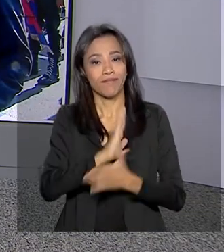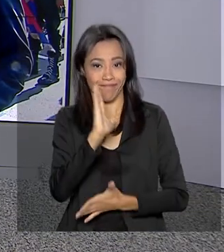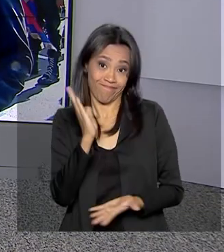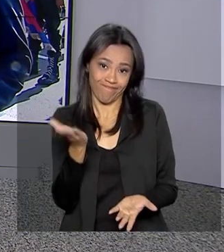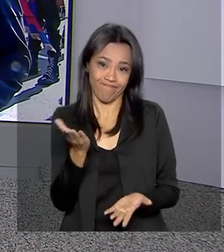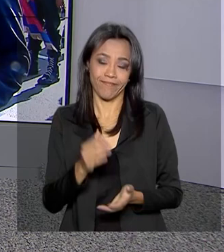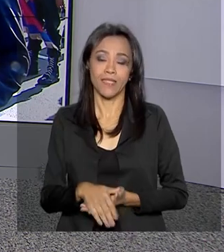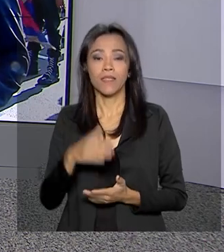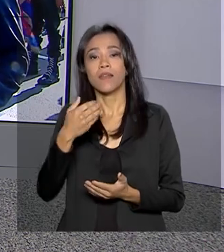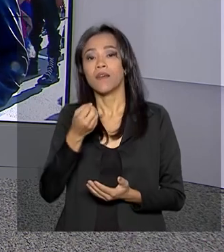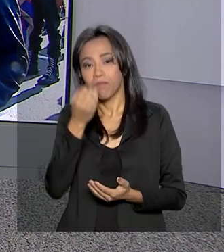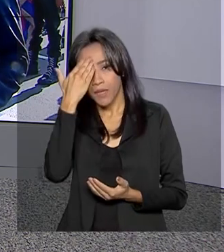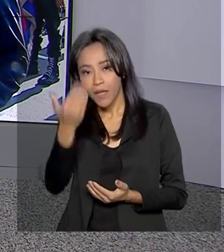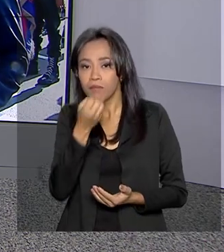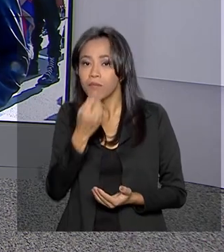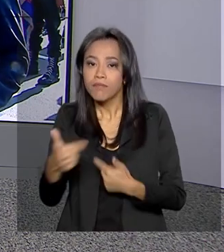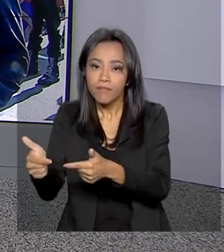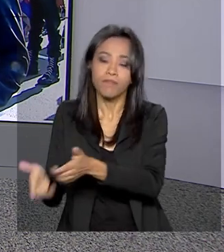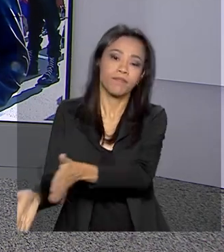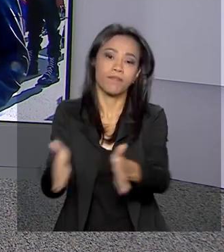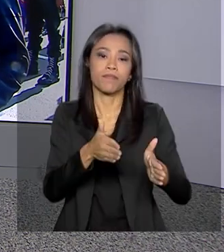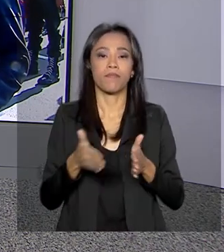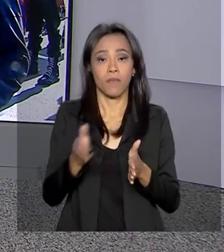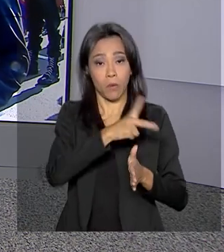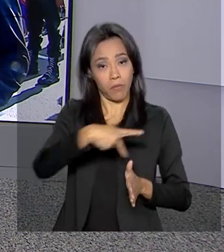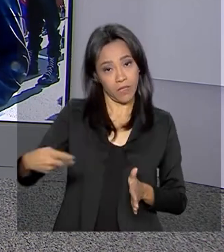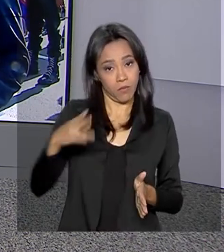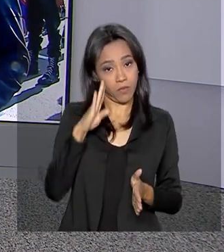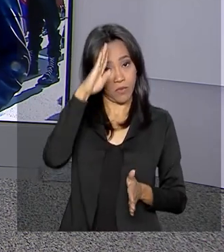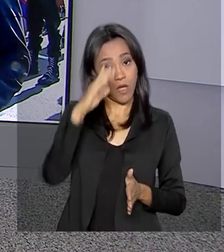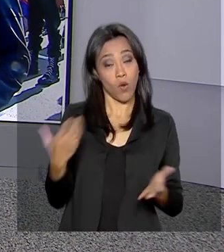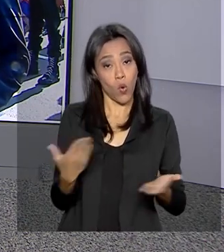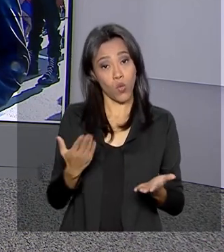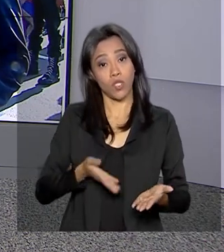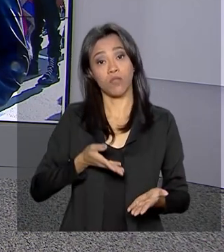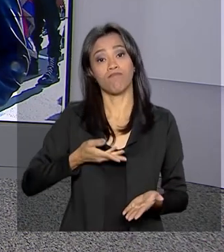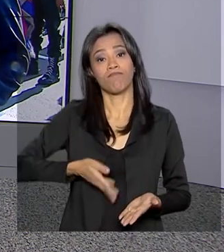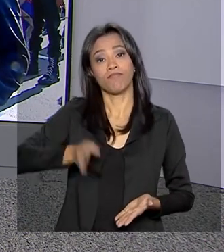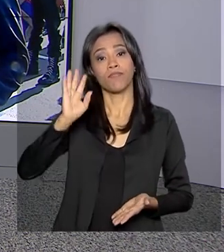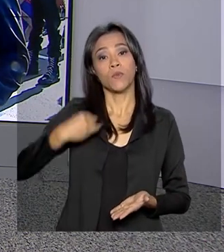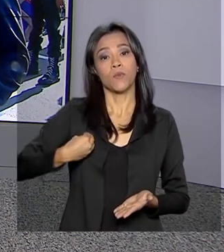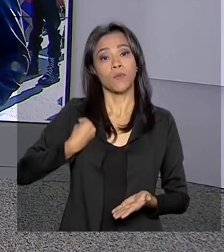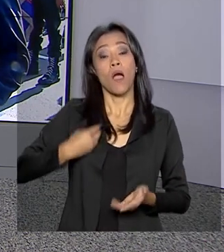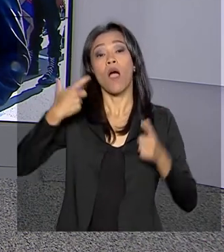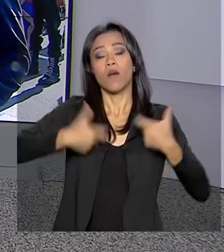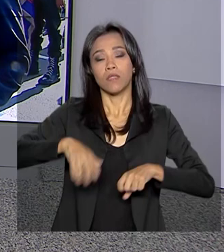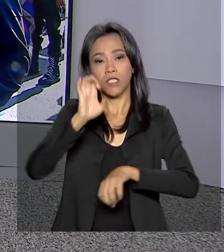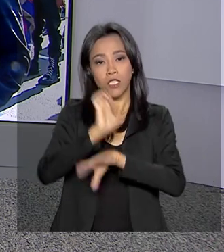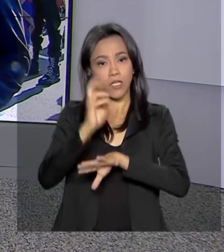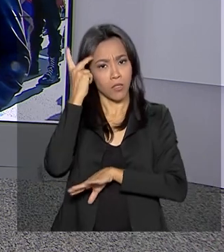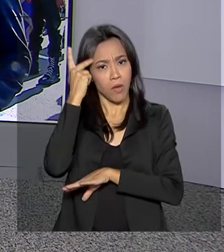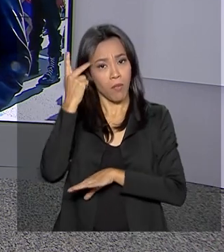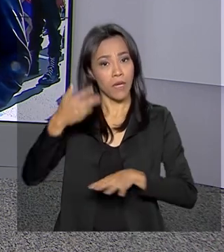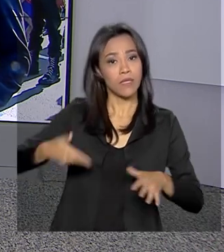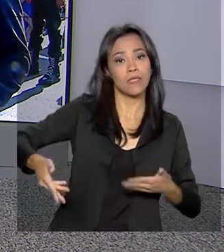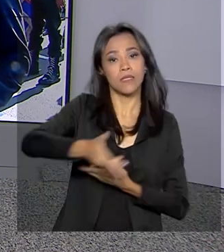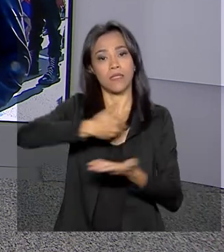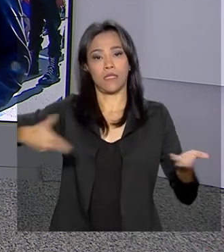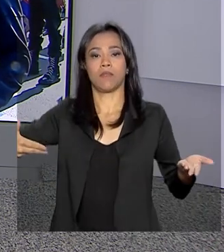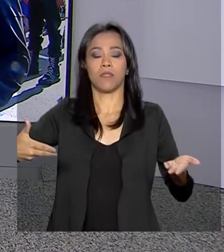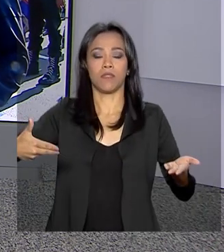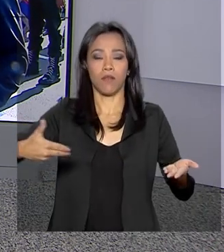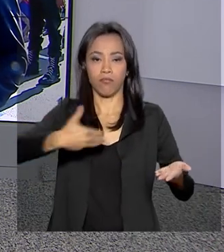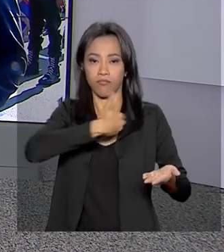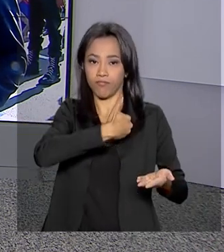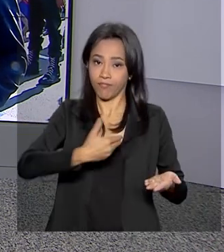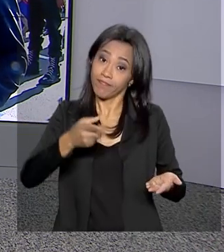Bom trabalho aí pra você. O presidente Jair Bolsonaro está hoje em São Paulo, onde acompanha a cerimônia de transmissão de cargo no Comando Militar do